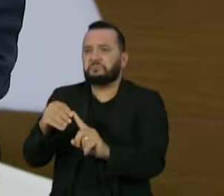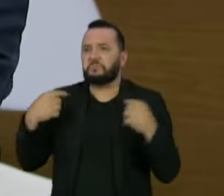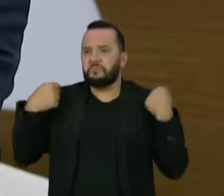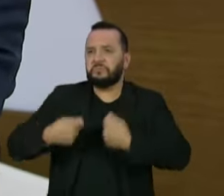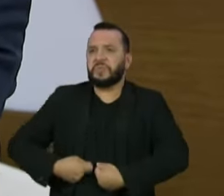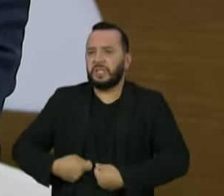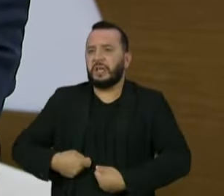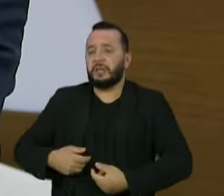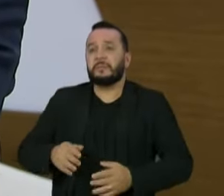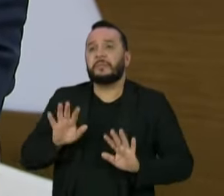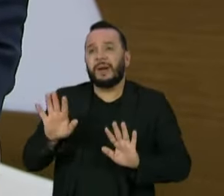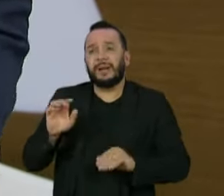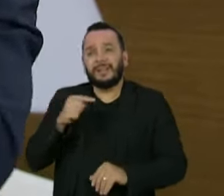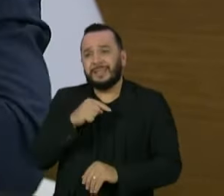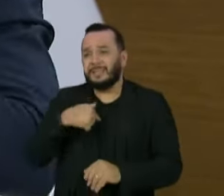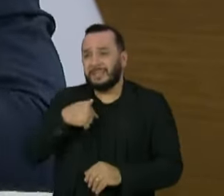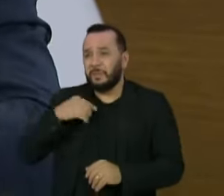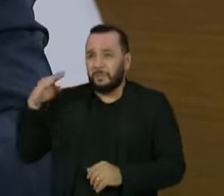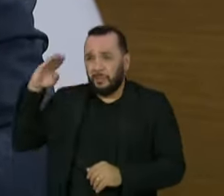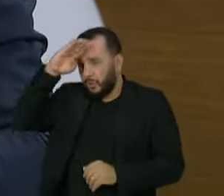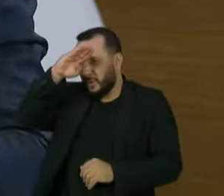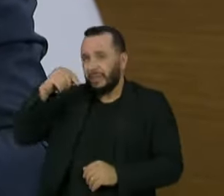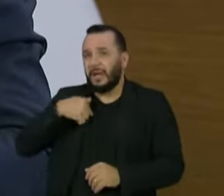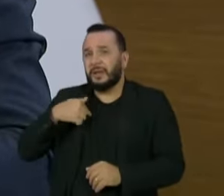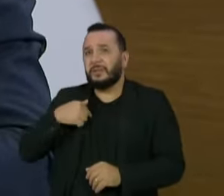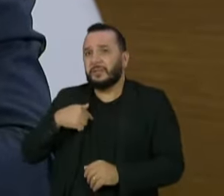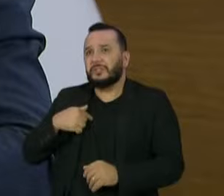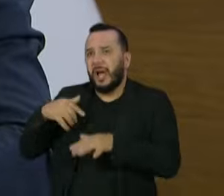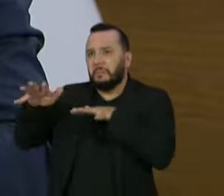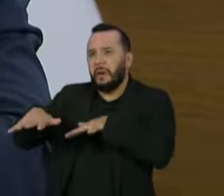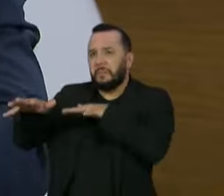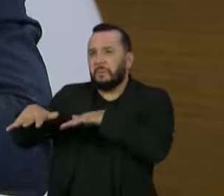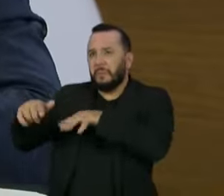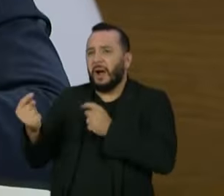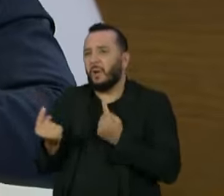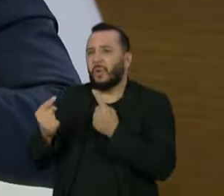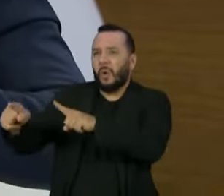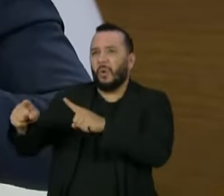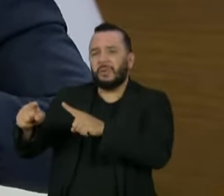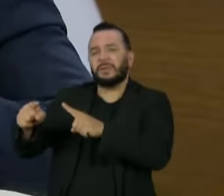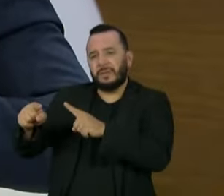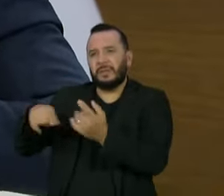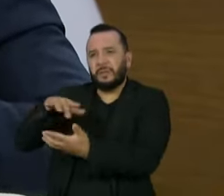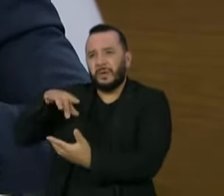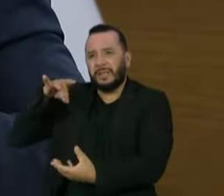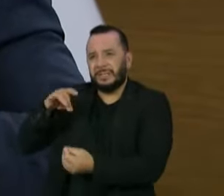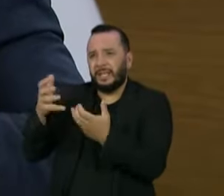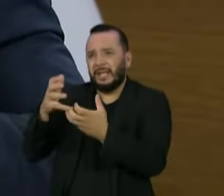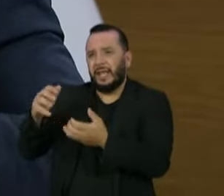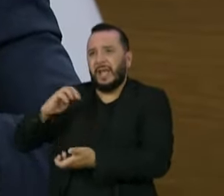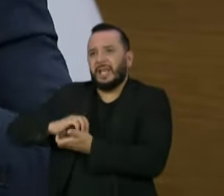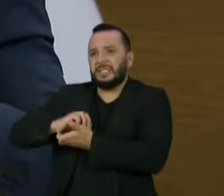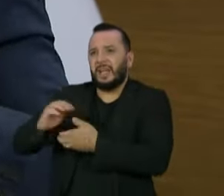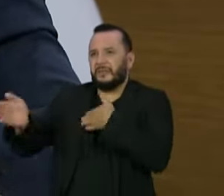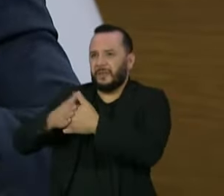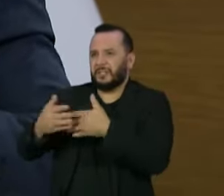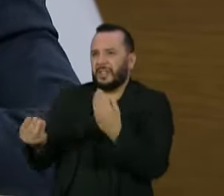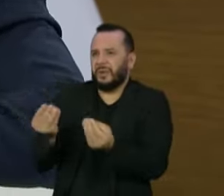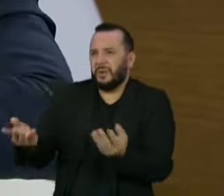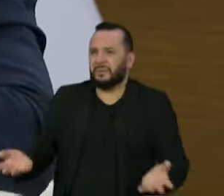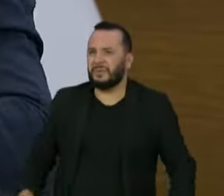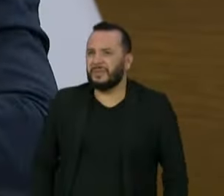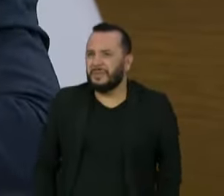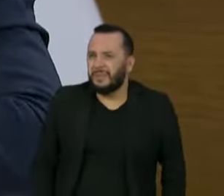participa de movimentos antidemocráticos para fechar o próprio Supremo. Então, é necessário que talvez, às vezes, e aí eu não